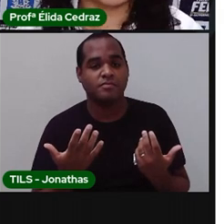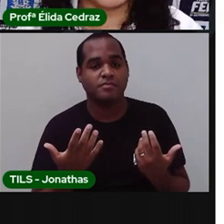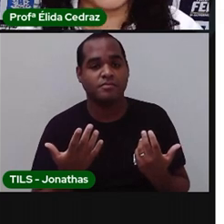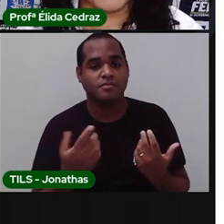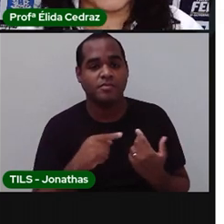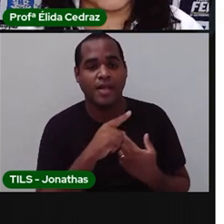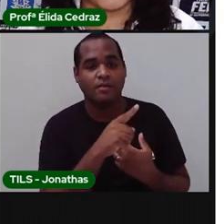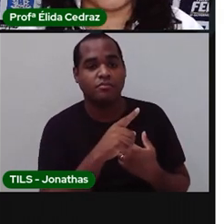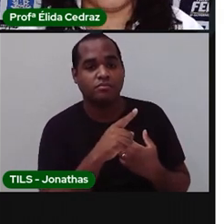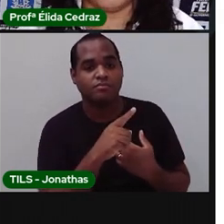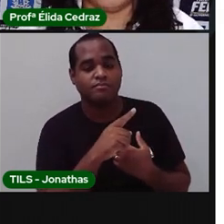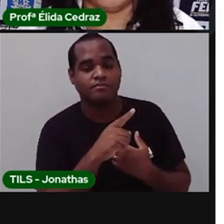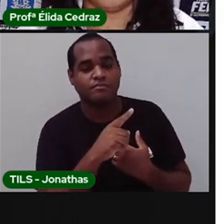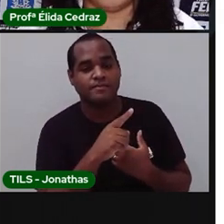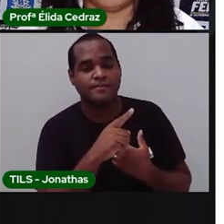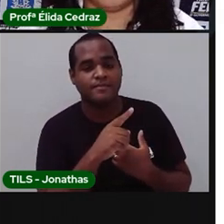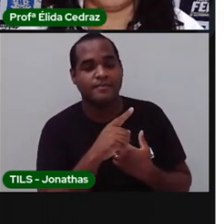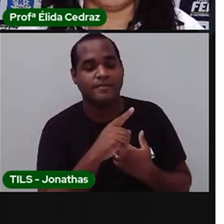E este?